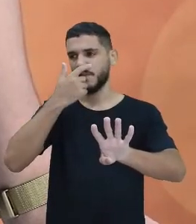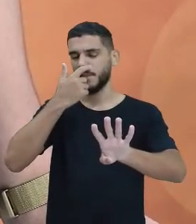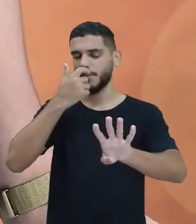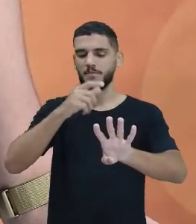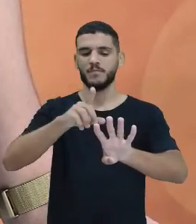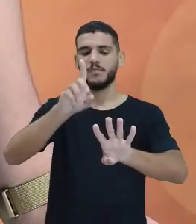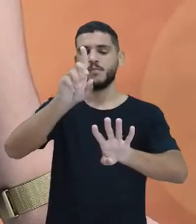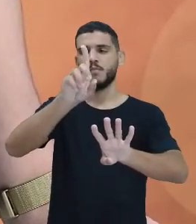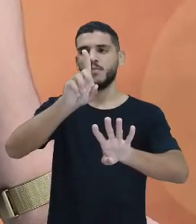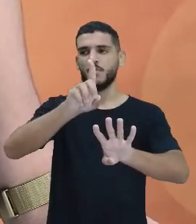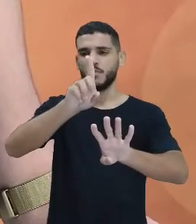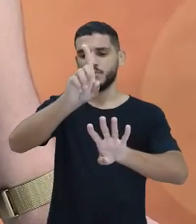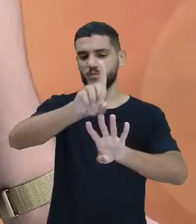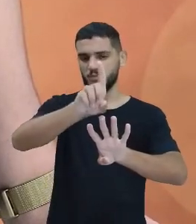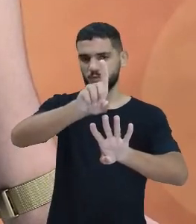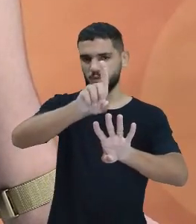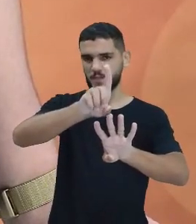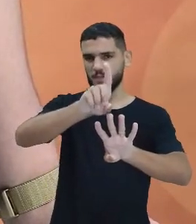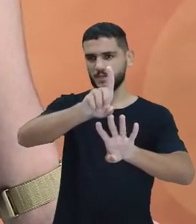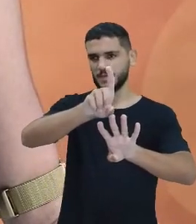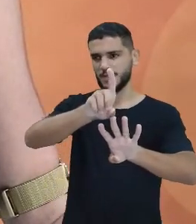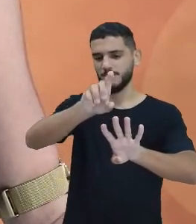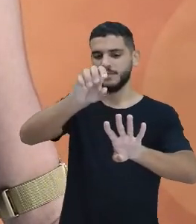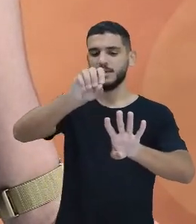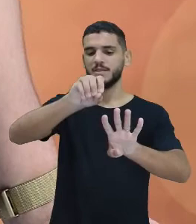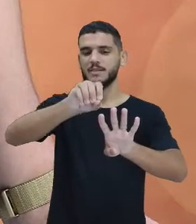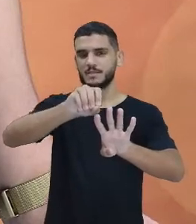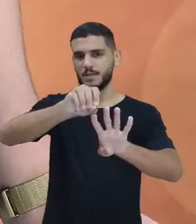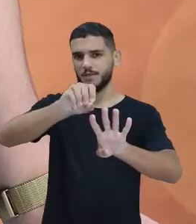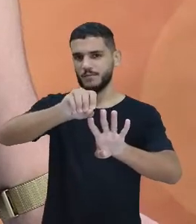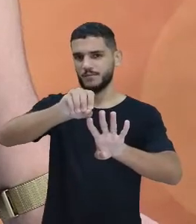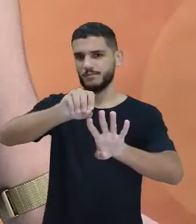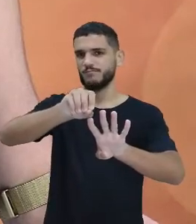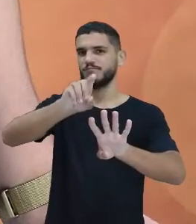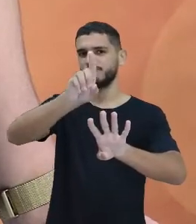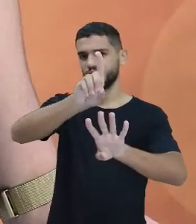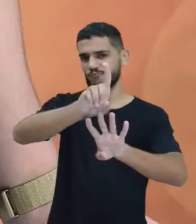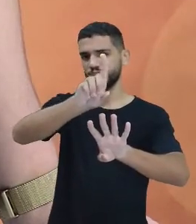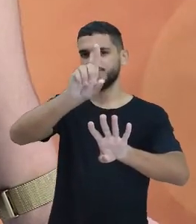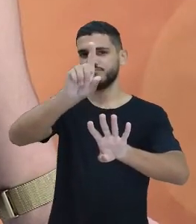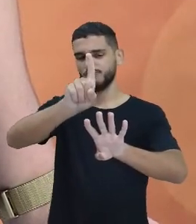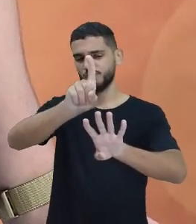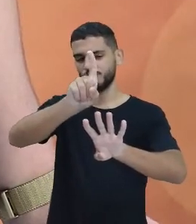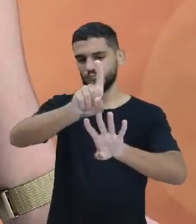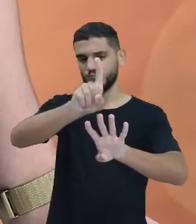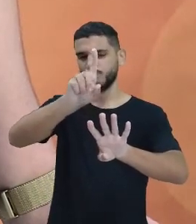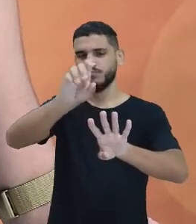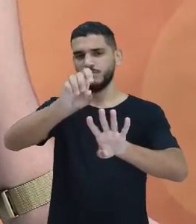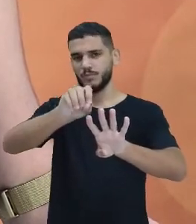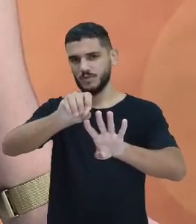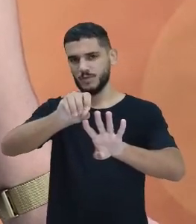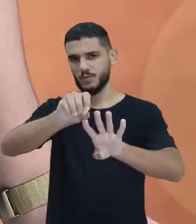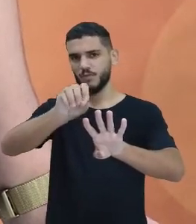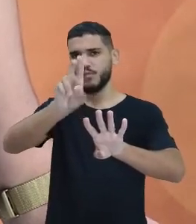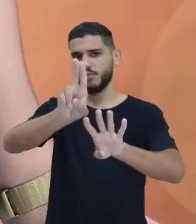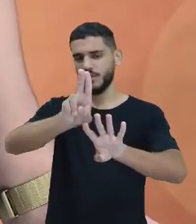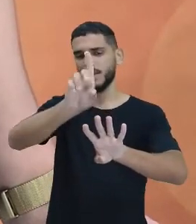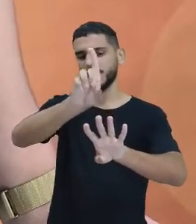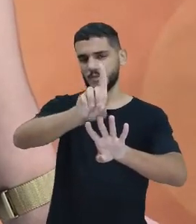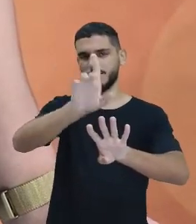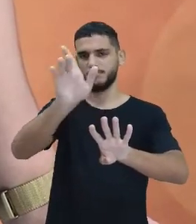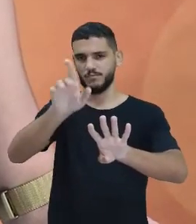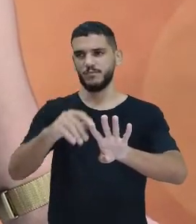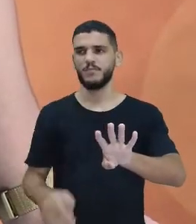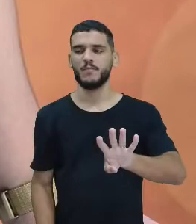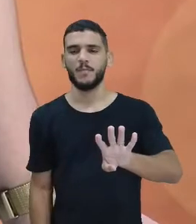1 representa uma dezena e zero unidades. E aqui eu tenho duas dezenas e nove unidades.